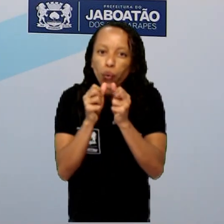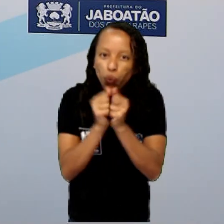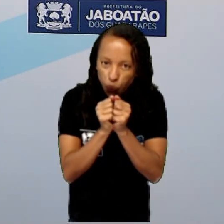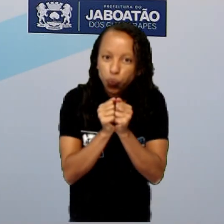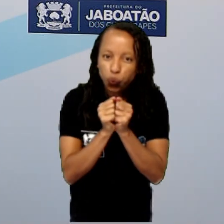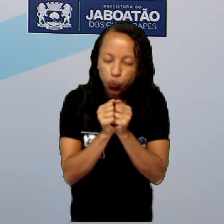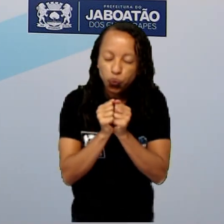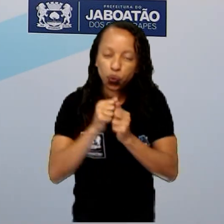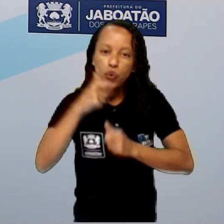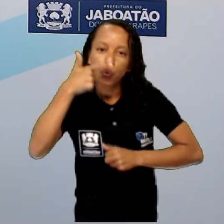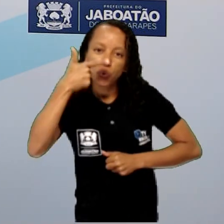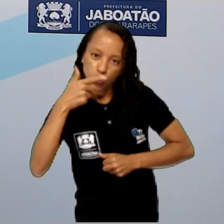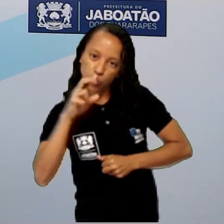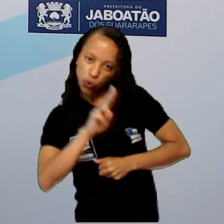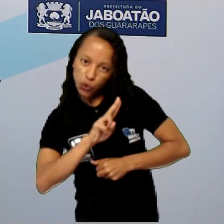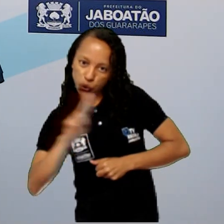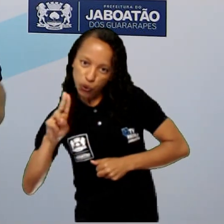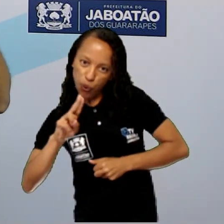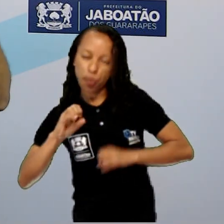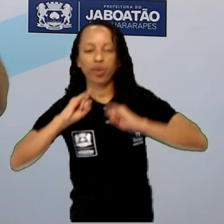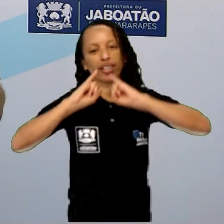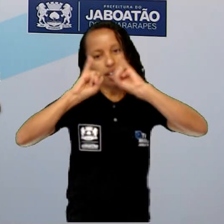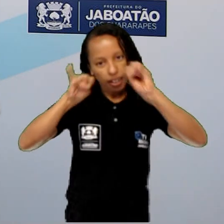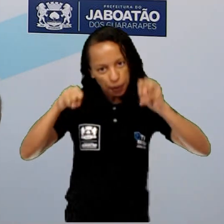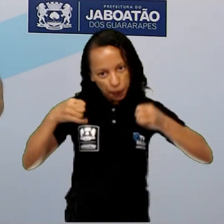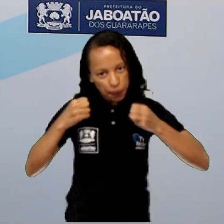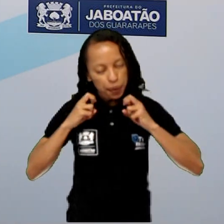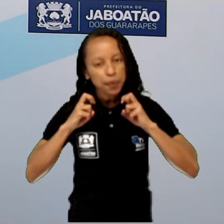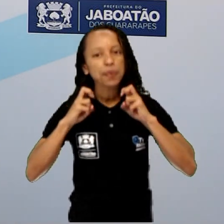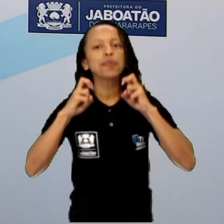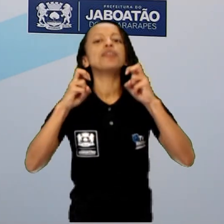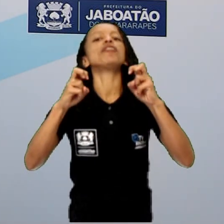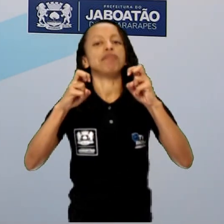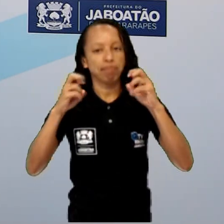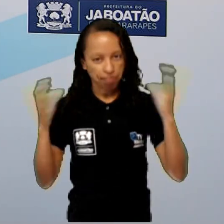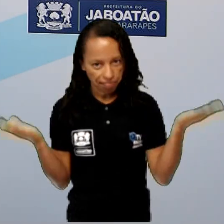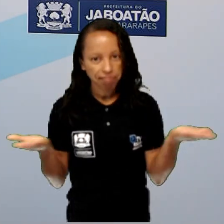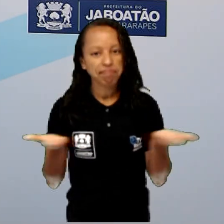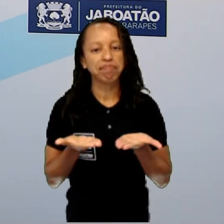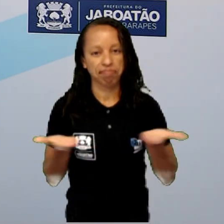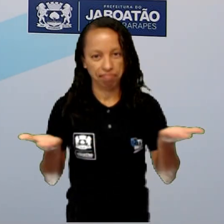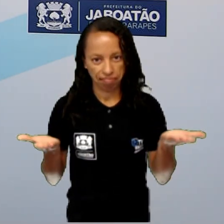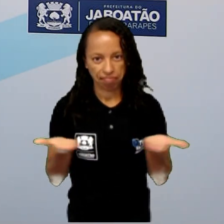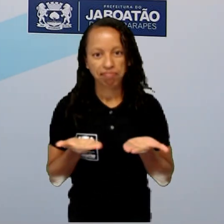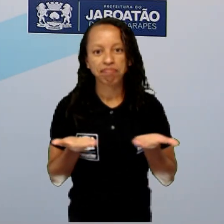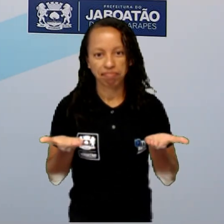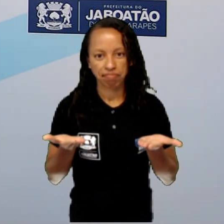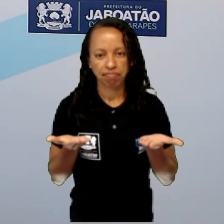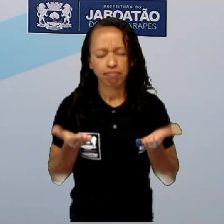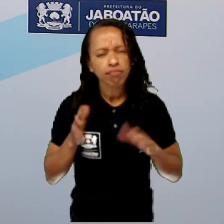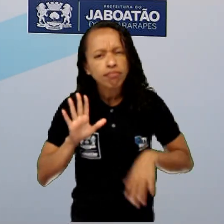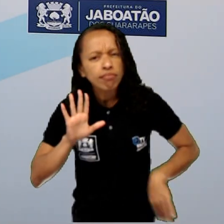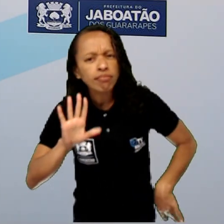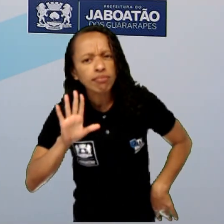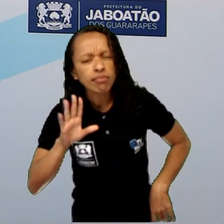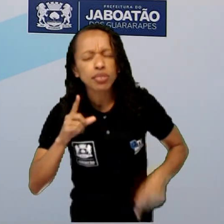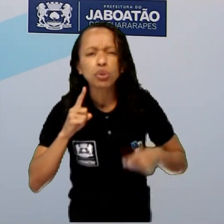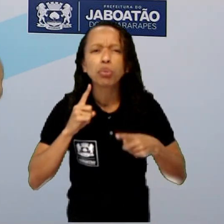o nome da nossa cidade se chama Jaboatão dos Guararapes. Espera aí. Por que